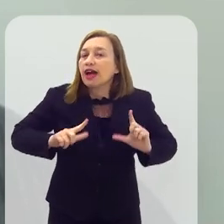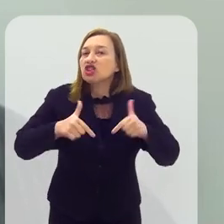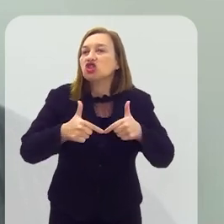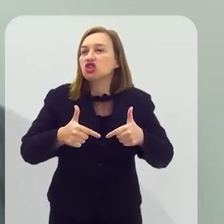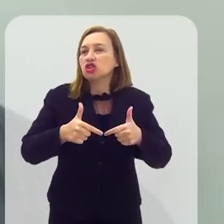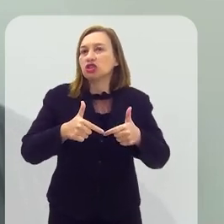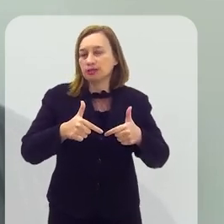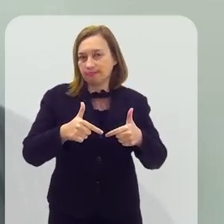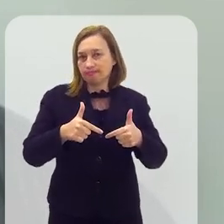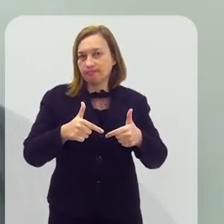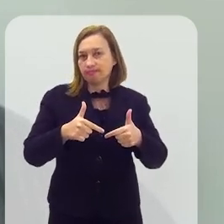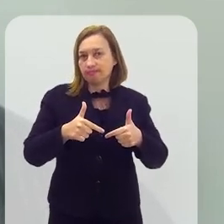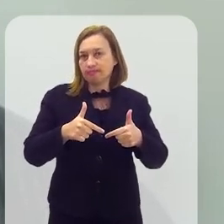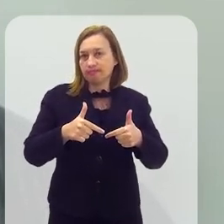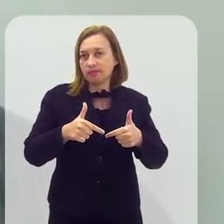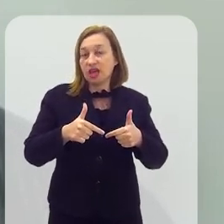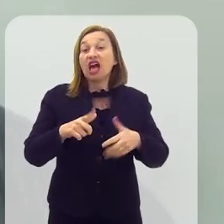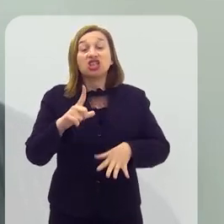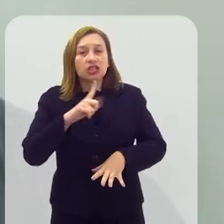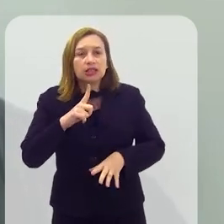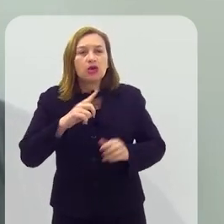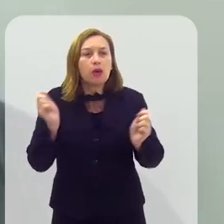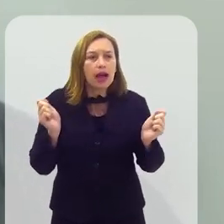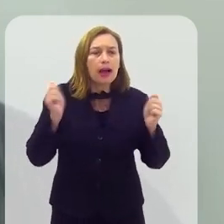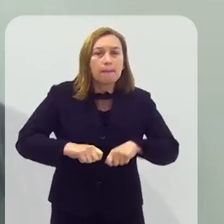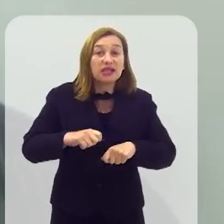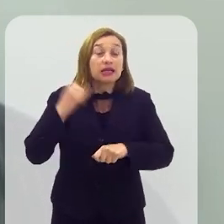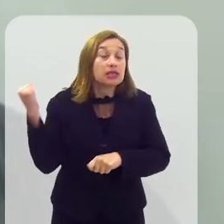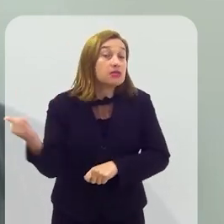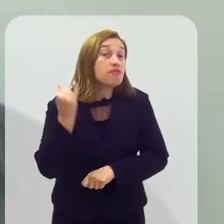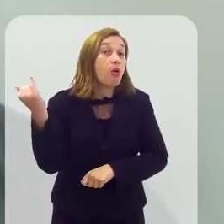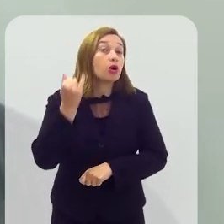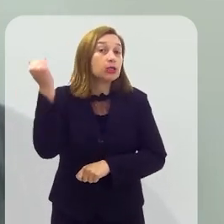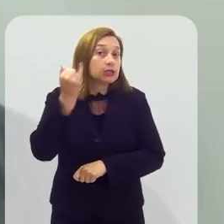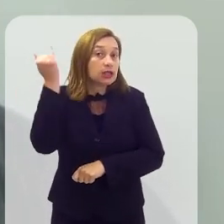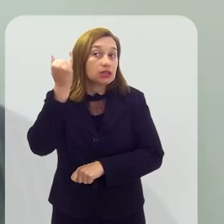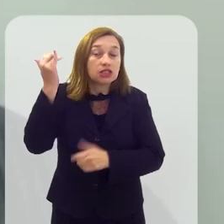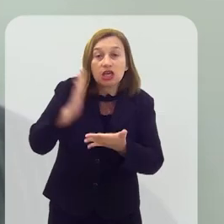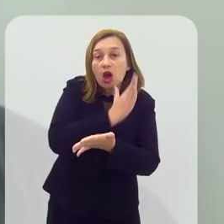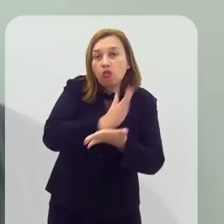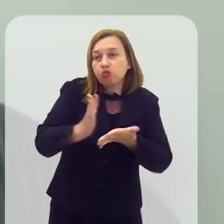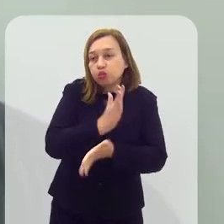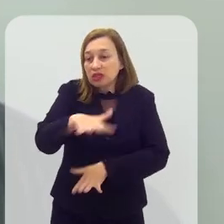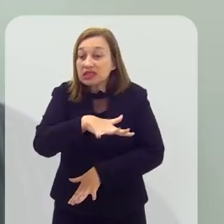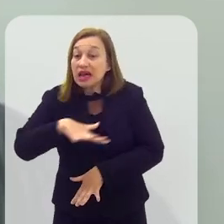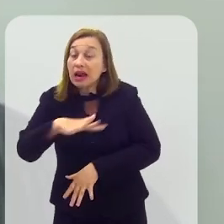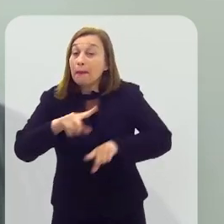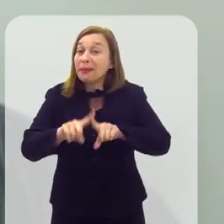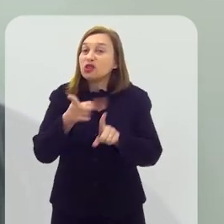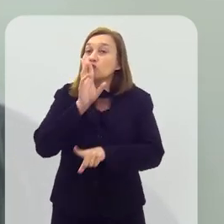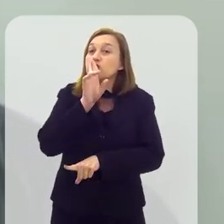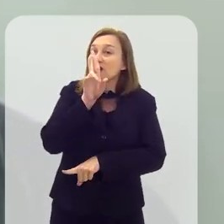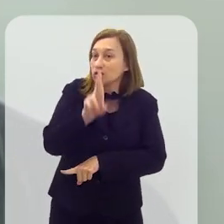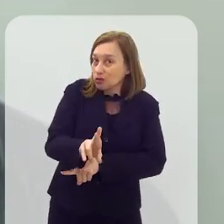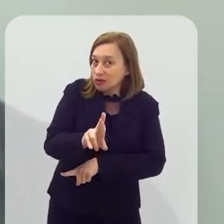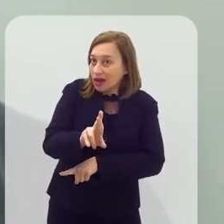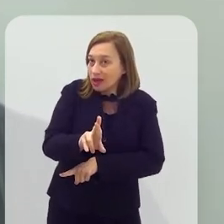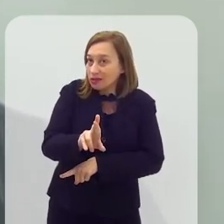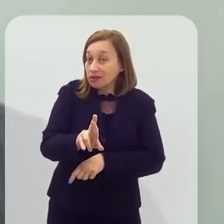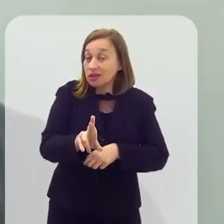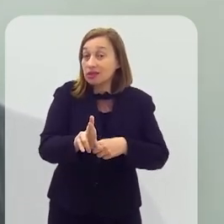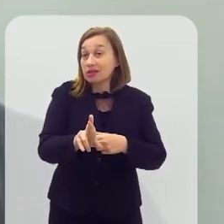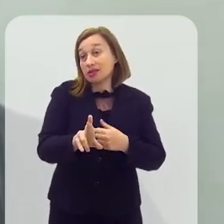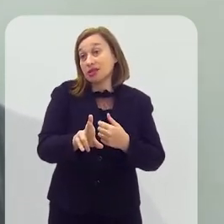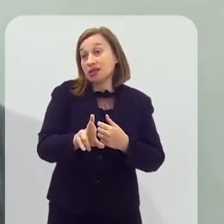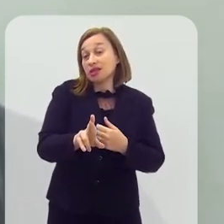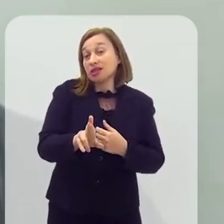sendo realizado, ou seja, como se fosse uma capacidade ociosa. A gente tem uma capacidade muito importante em algumas áreas, mas os resultados